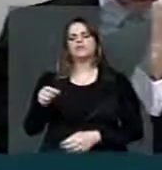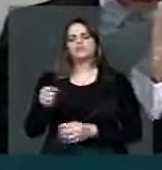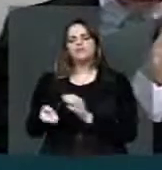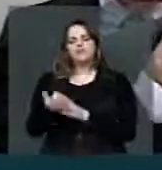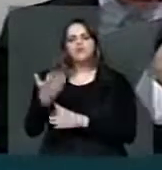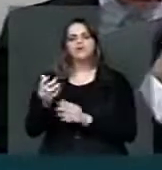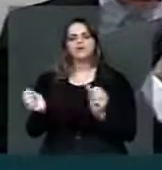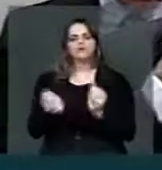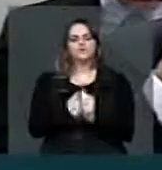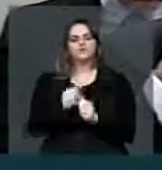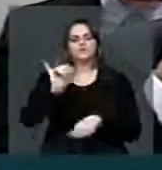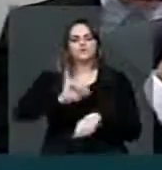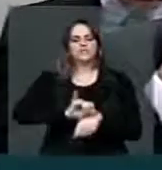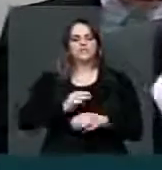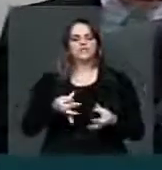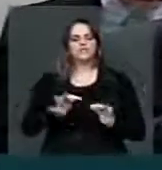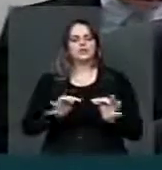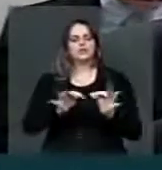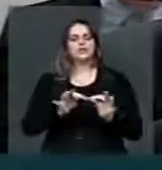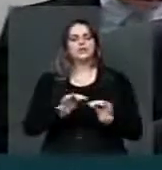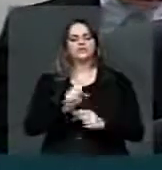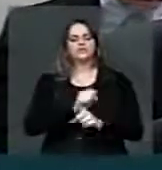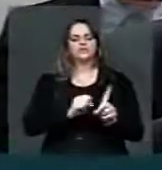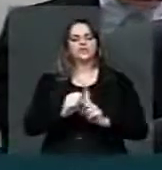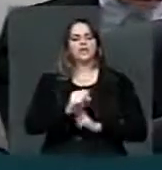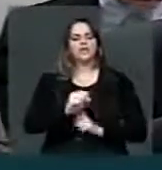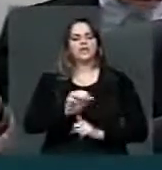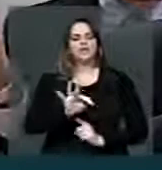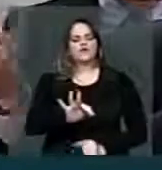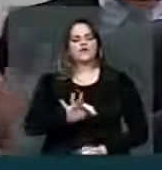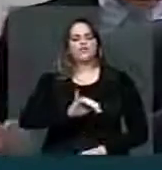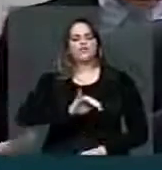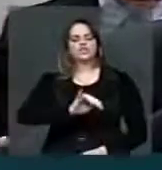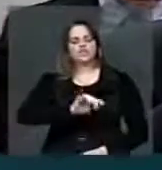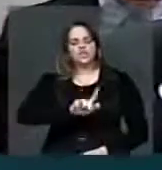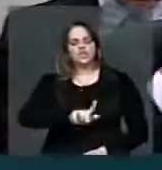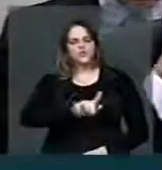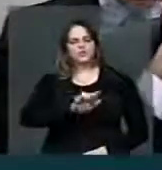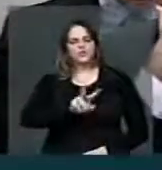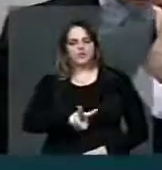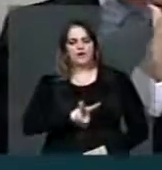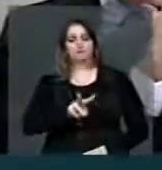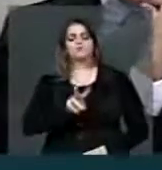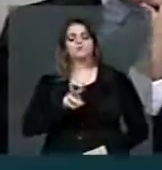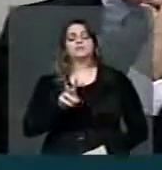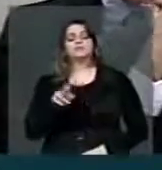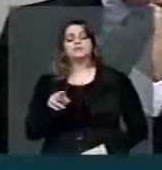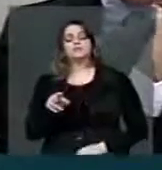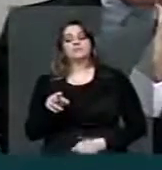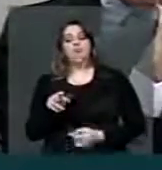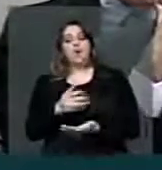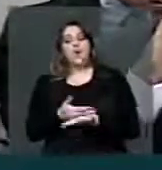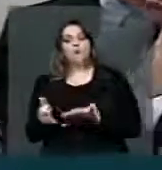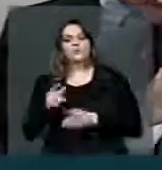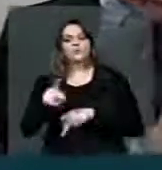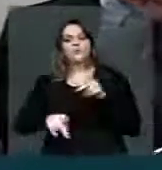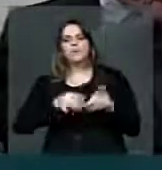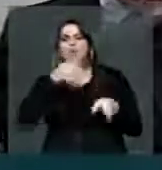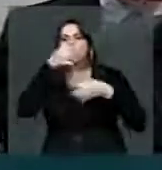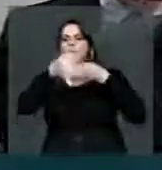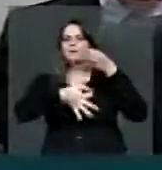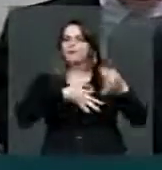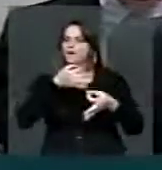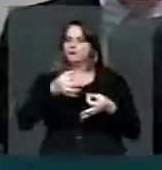Tecnologia e Sociedade da Fundação Getúlio Vargas. E foi colocado em consulta pública. Para isso